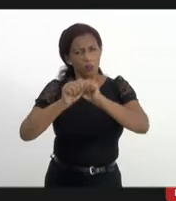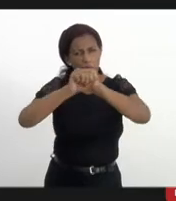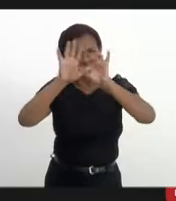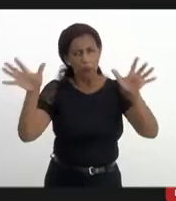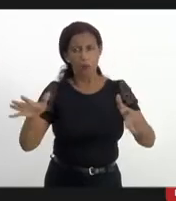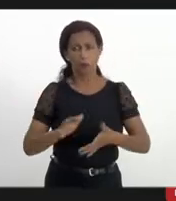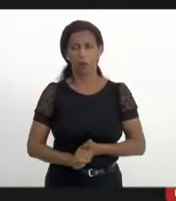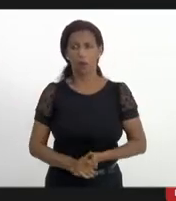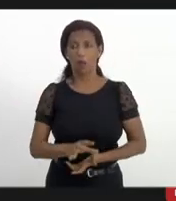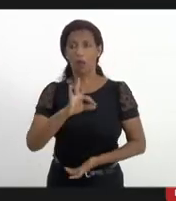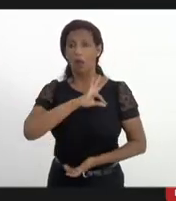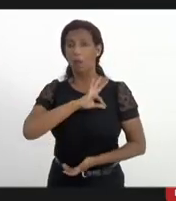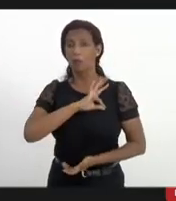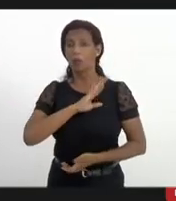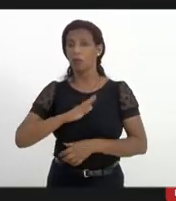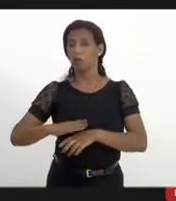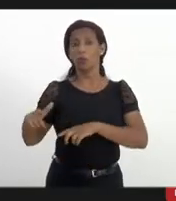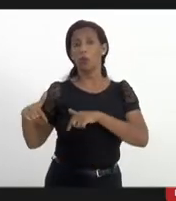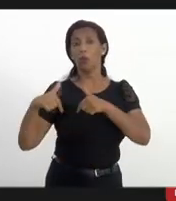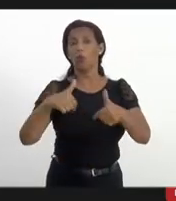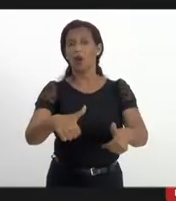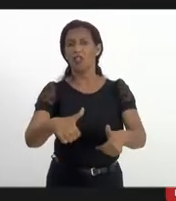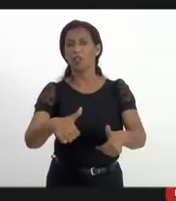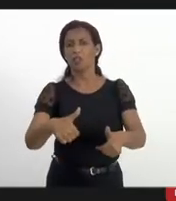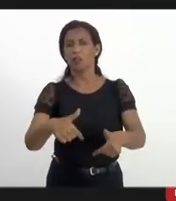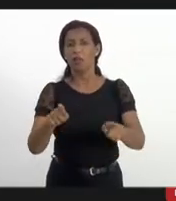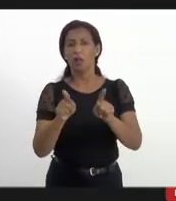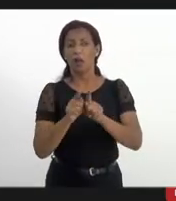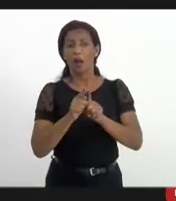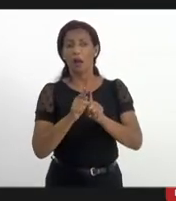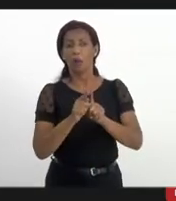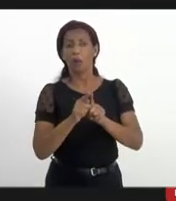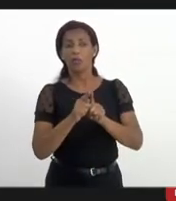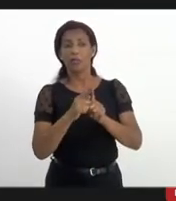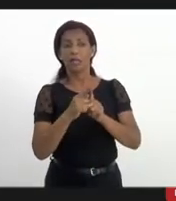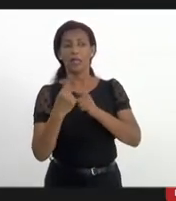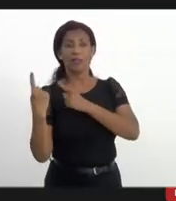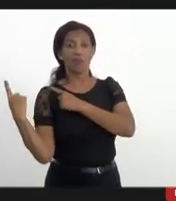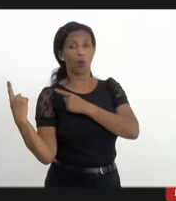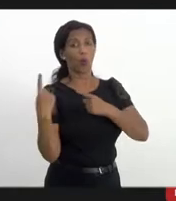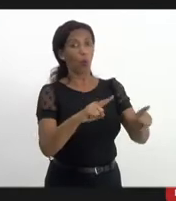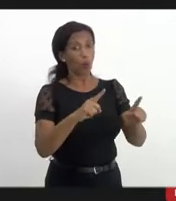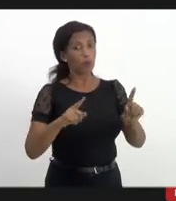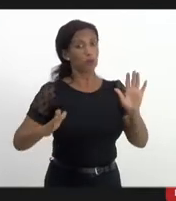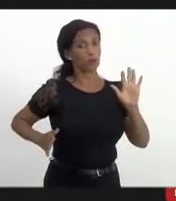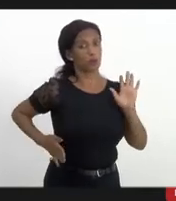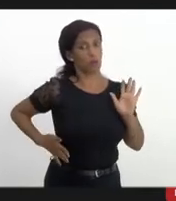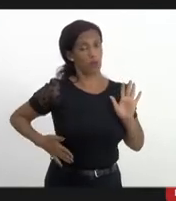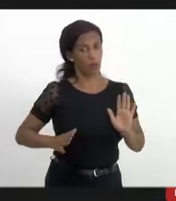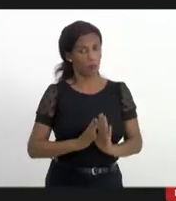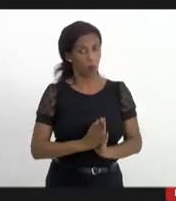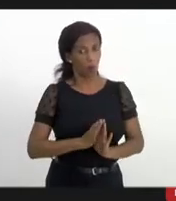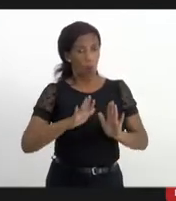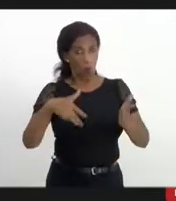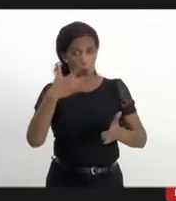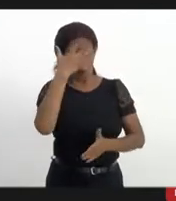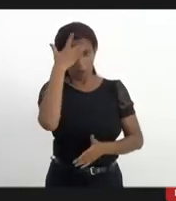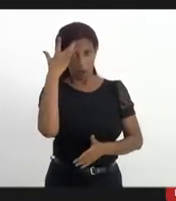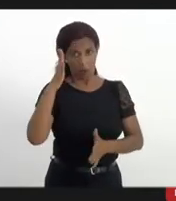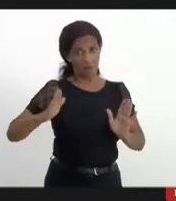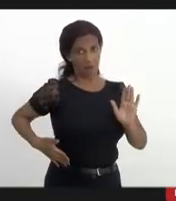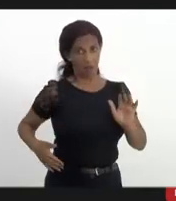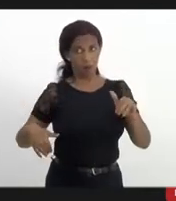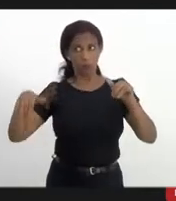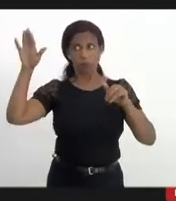seguinte, assim, a polícia não age. A polícia reage à ação do tráfico. Quando o criminoso se rende, ele vai